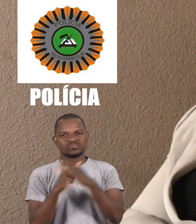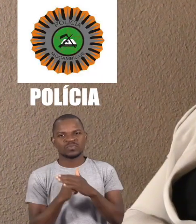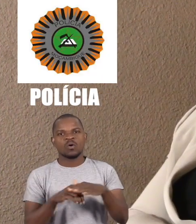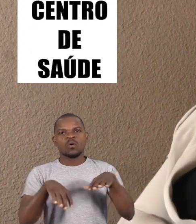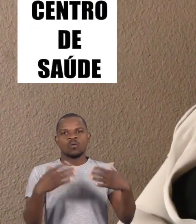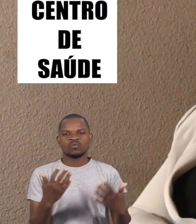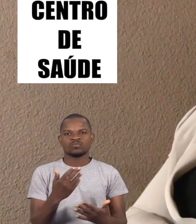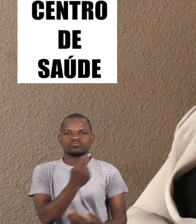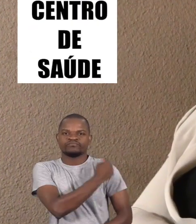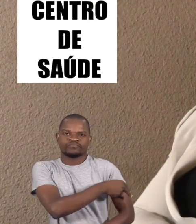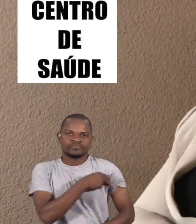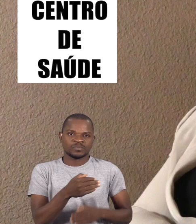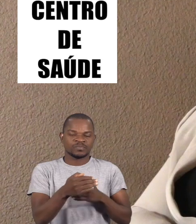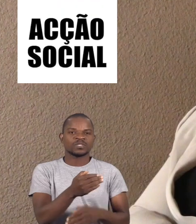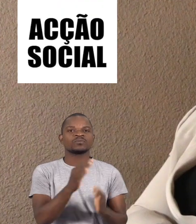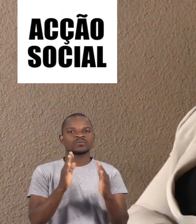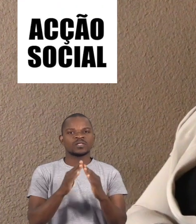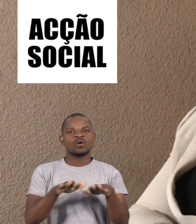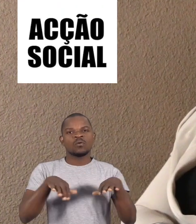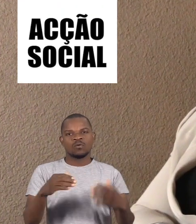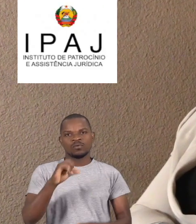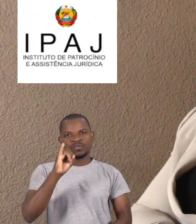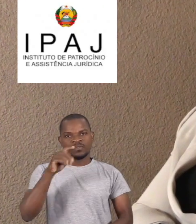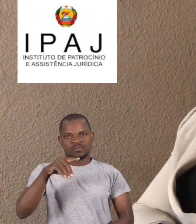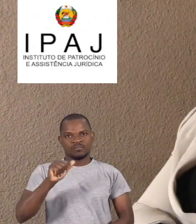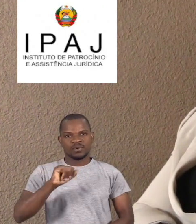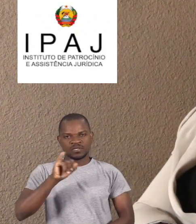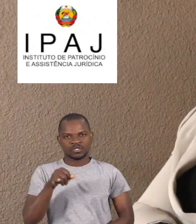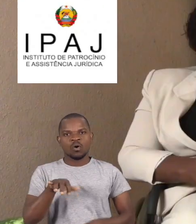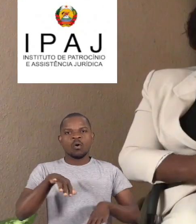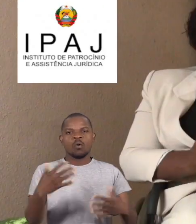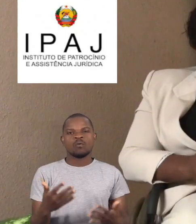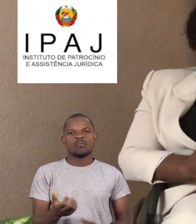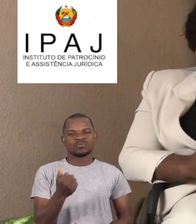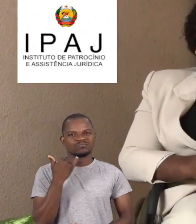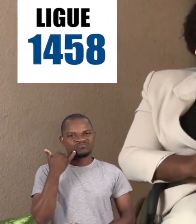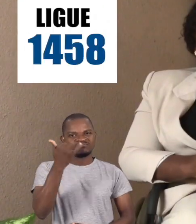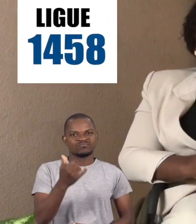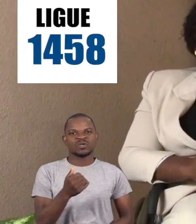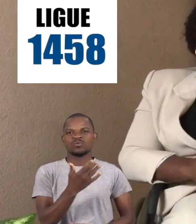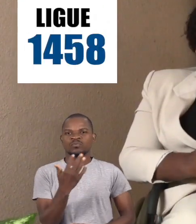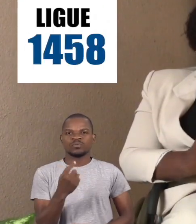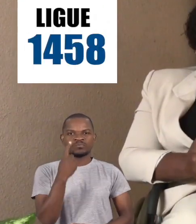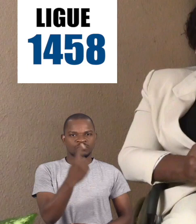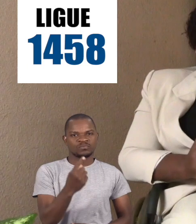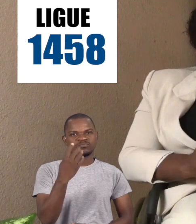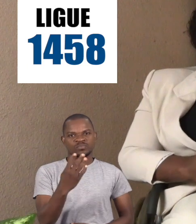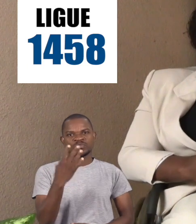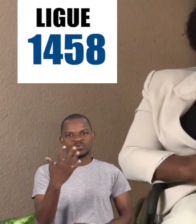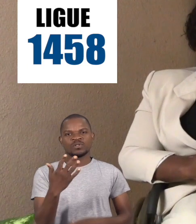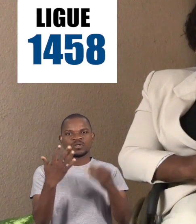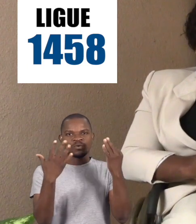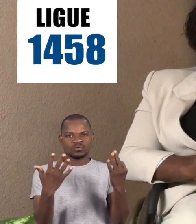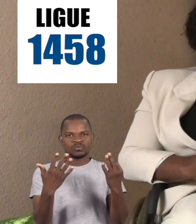posto policial, centro de saúde, ação social e paz. E ainda poderá ligar para o número